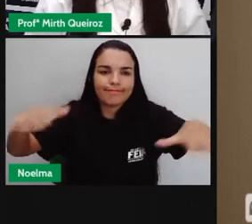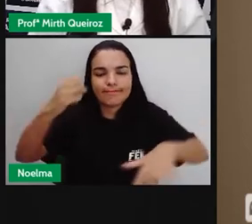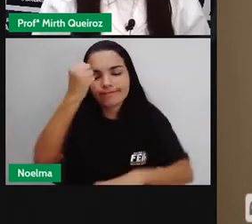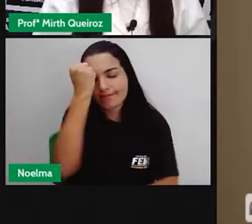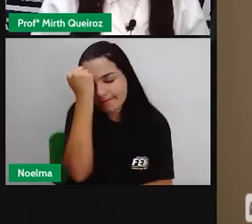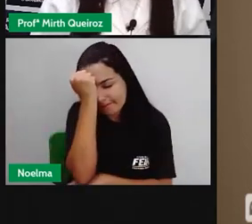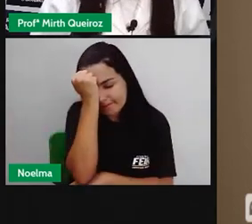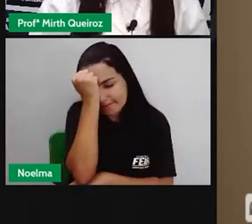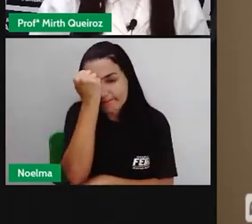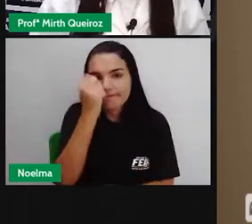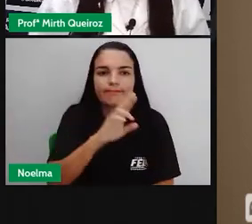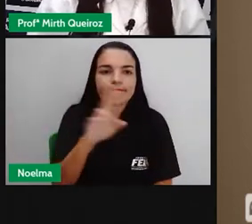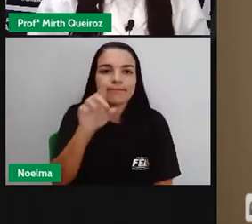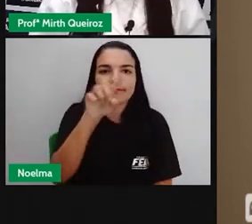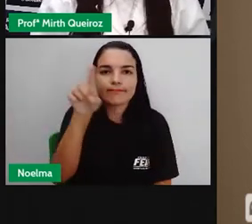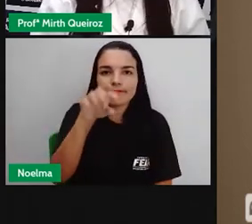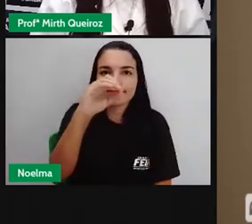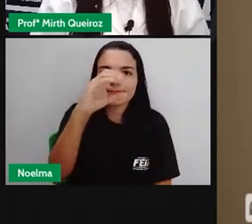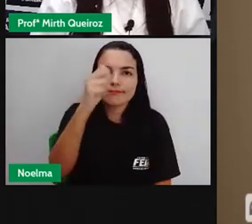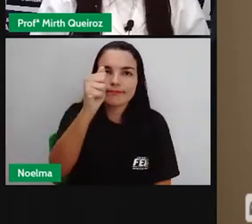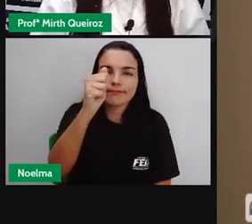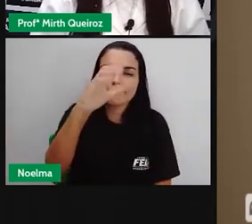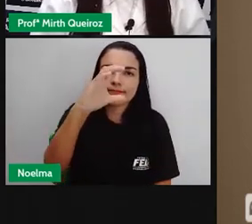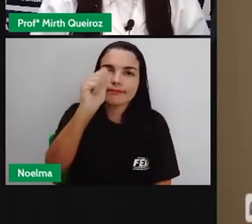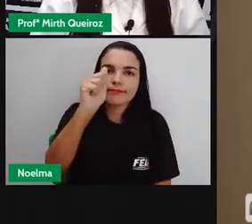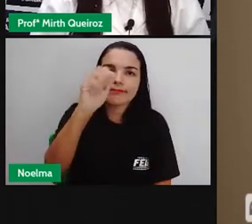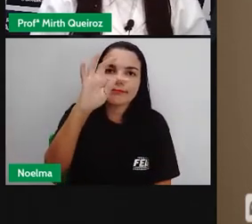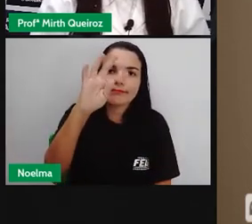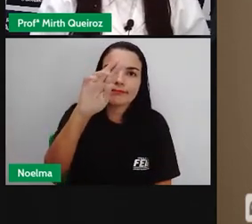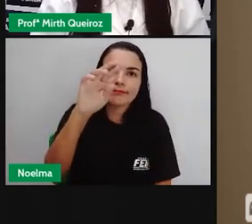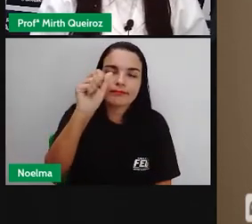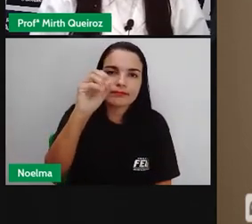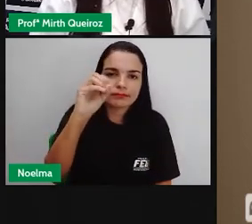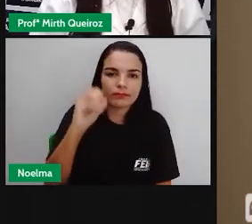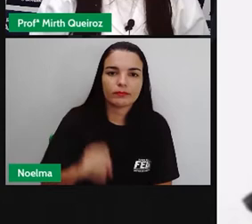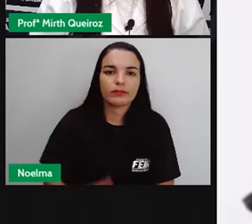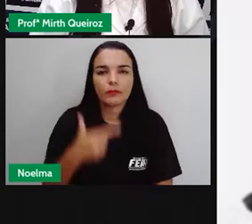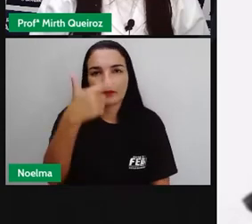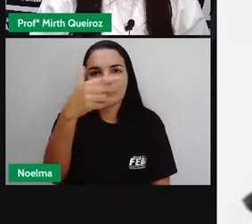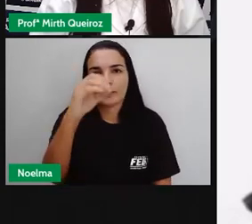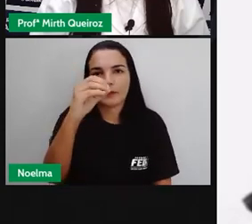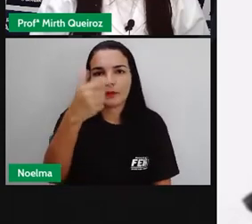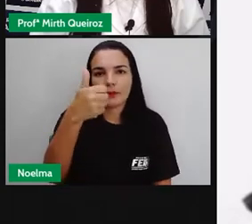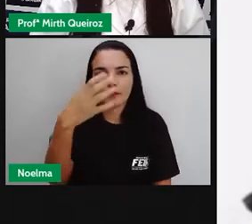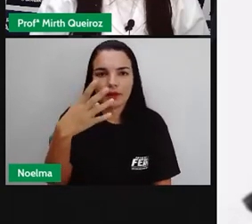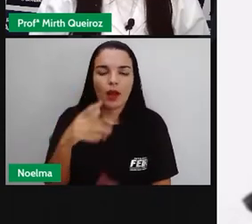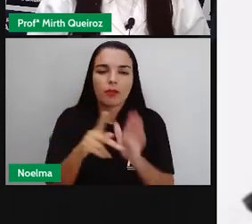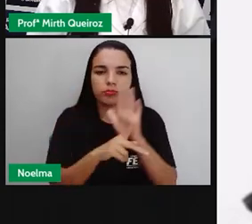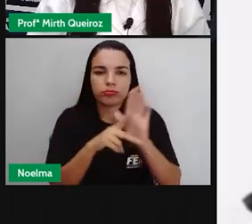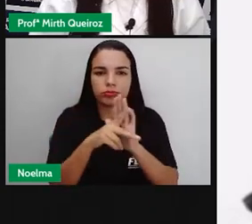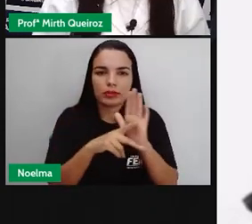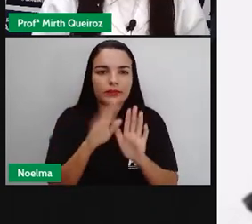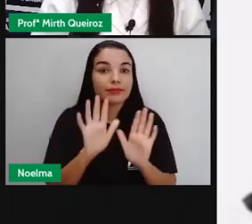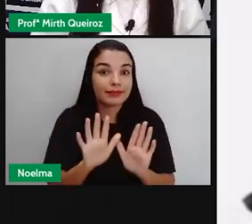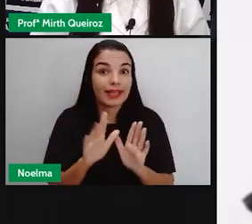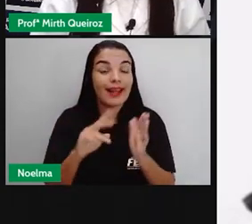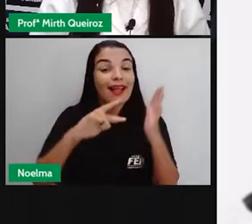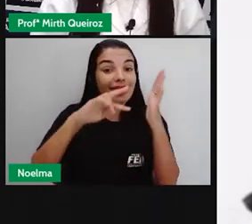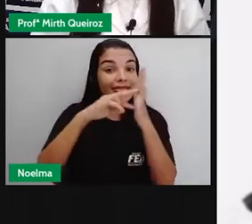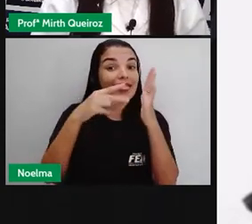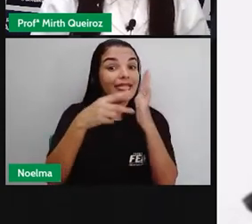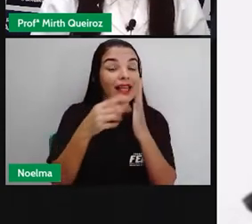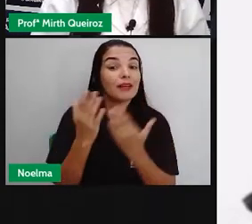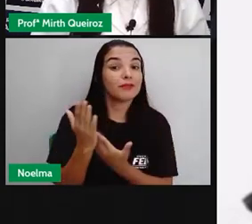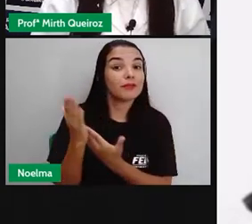Zoccarato, 2014, né? Um poema desse autor aí. Imigrante